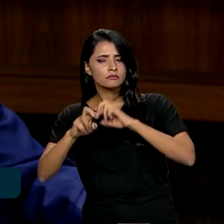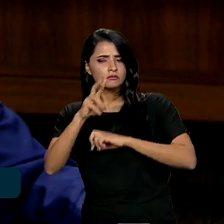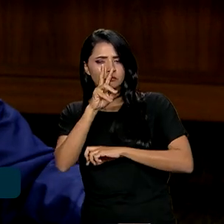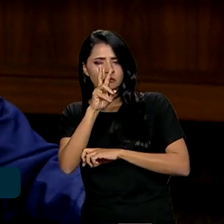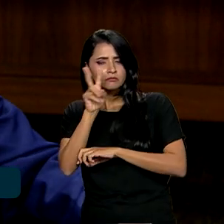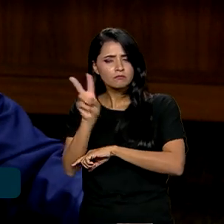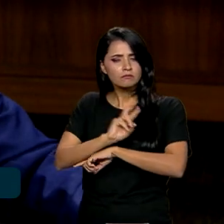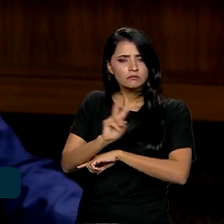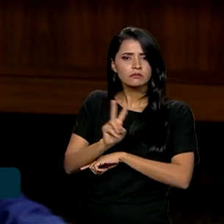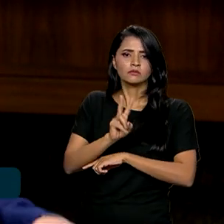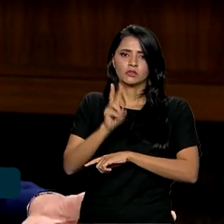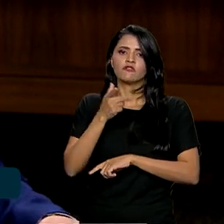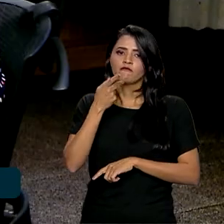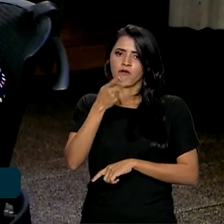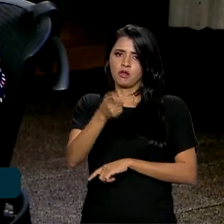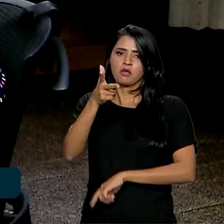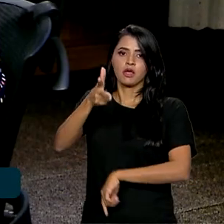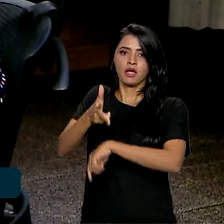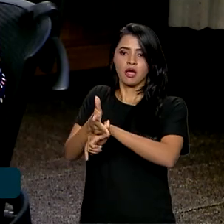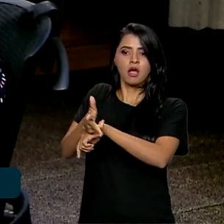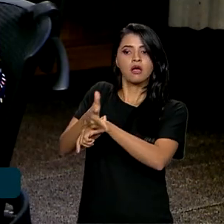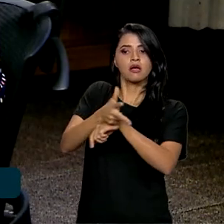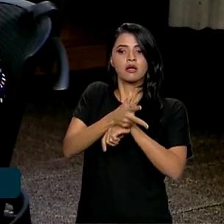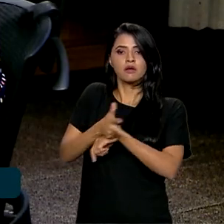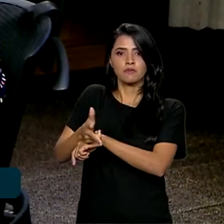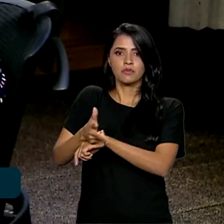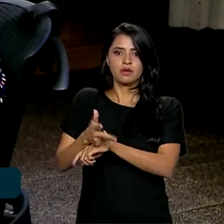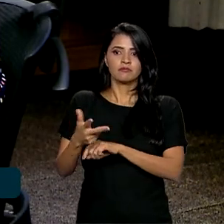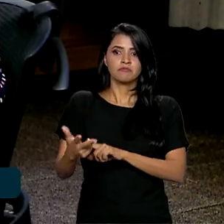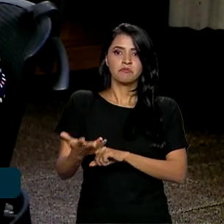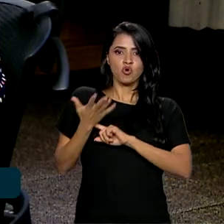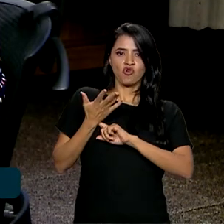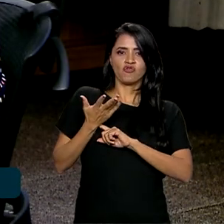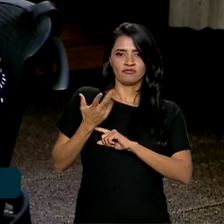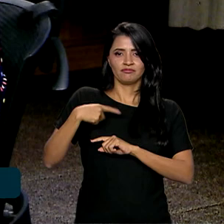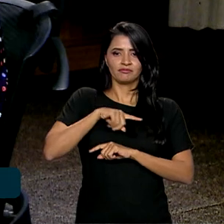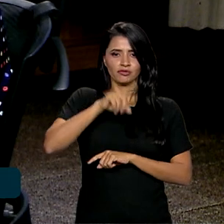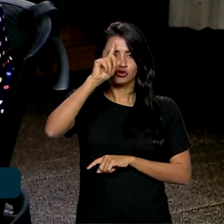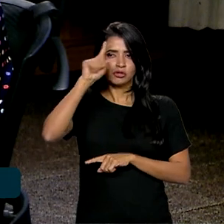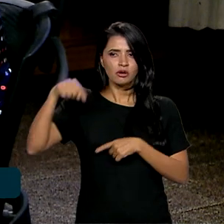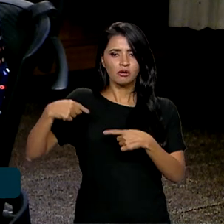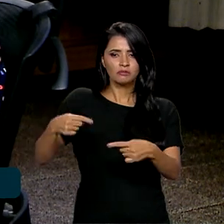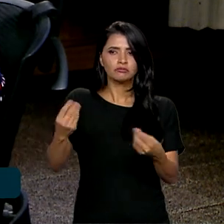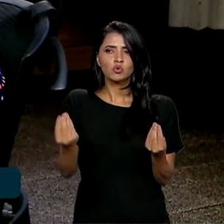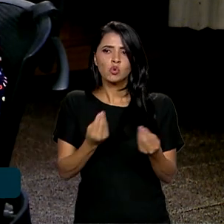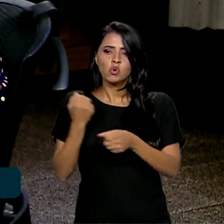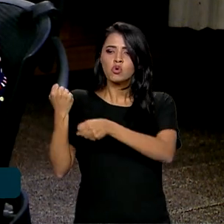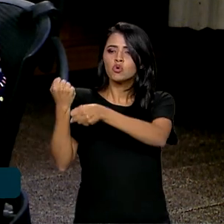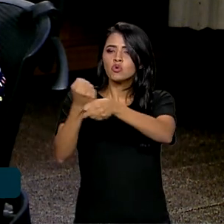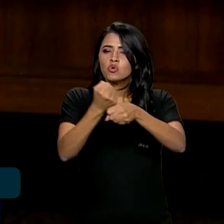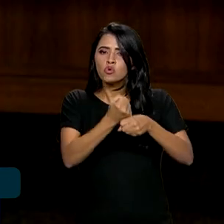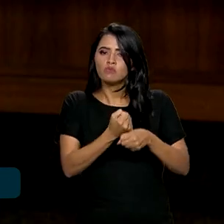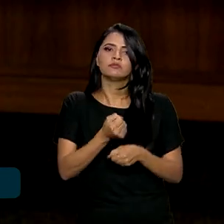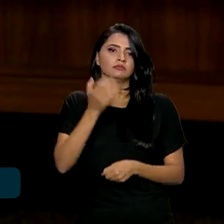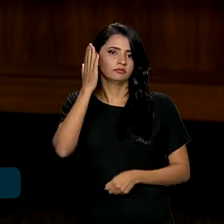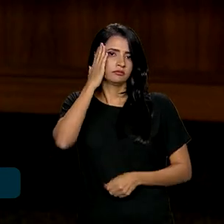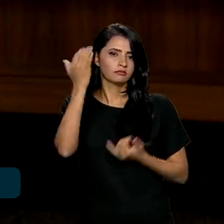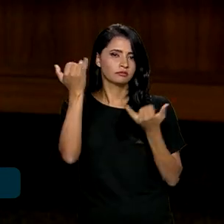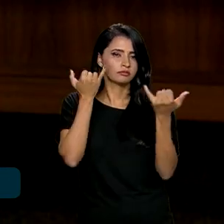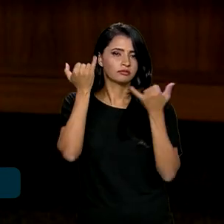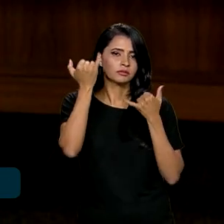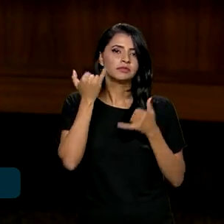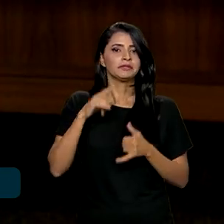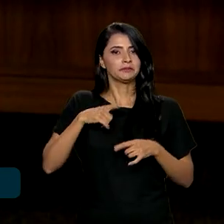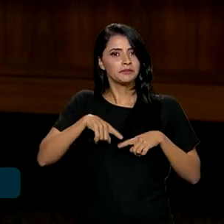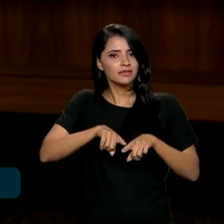das câmaras, inclusive, que ajuda a gente a saber diariamente como é que está o andamento das obras. E vamos ter essa